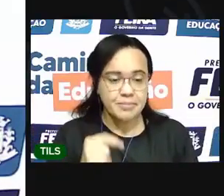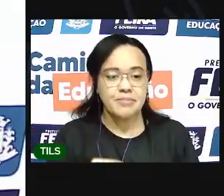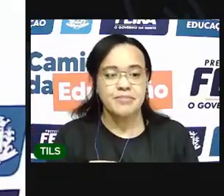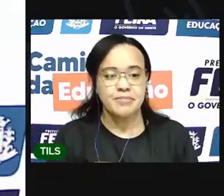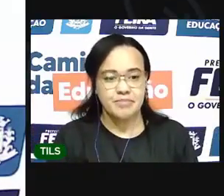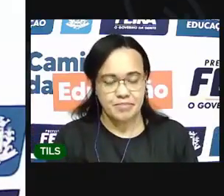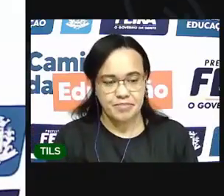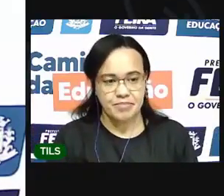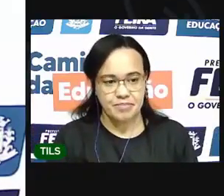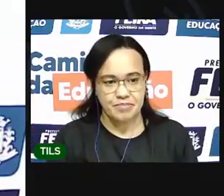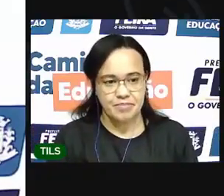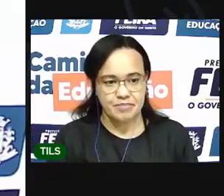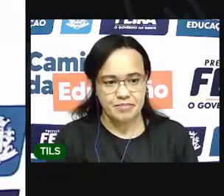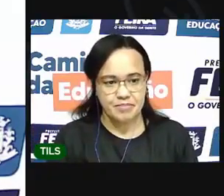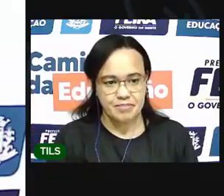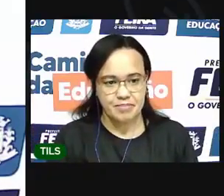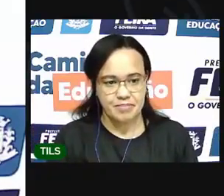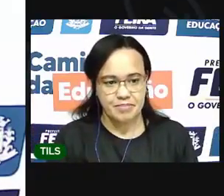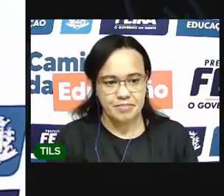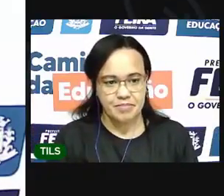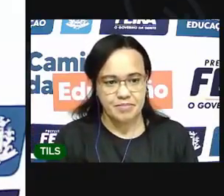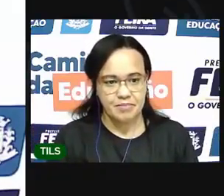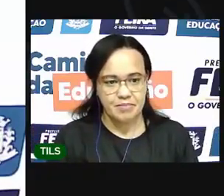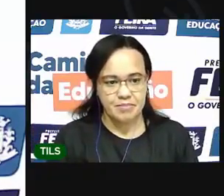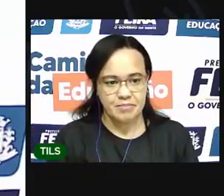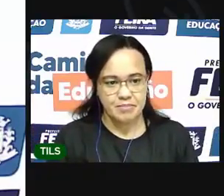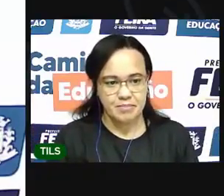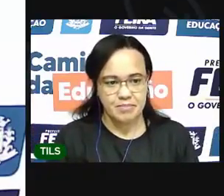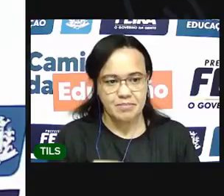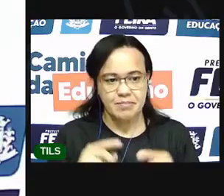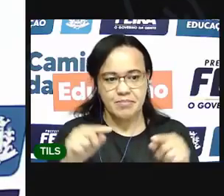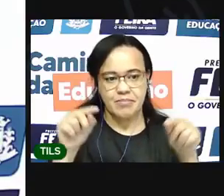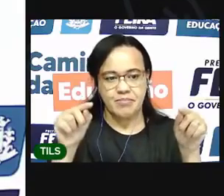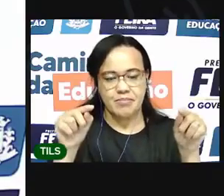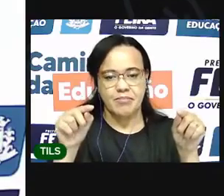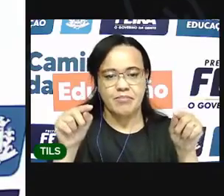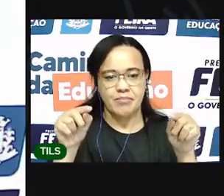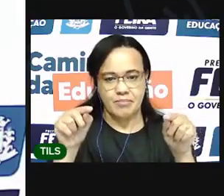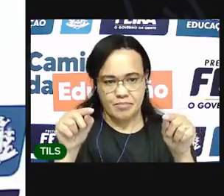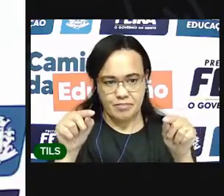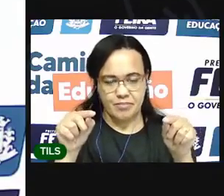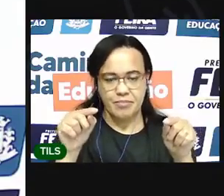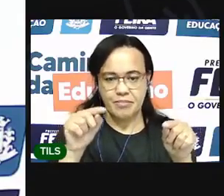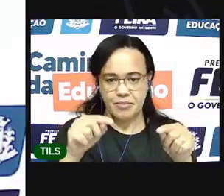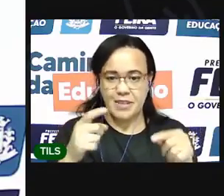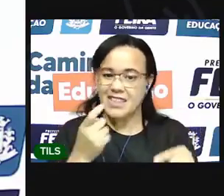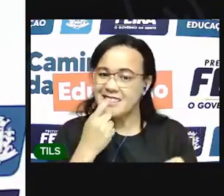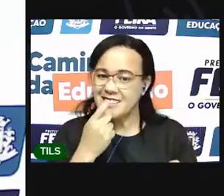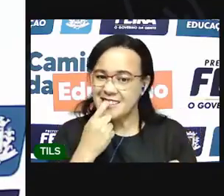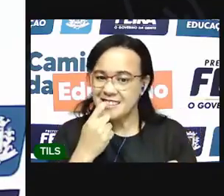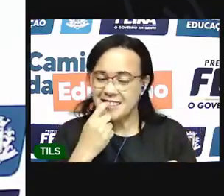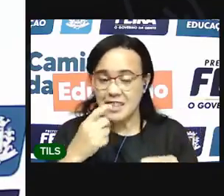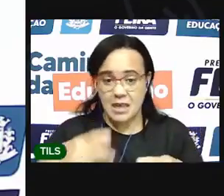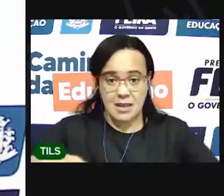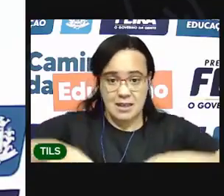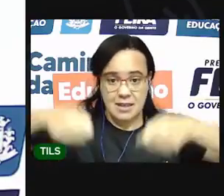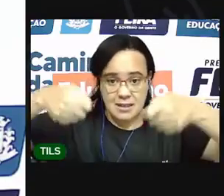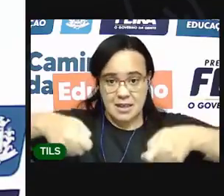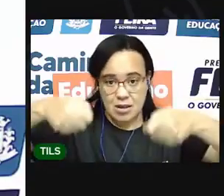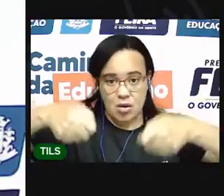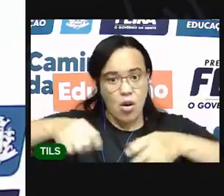E aí, esse pedaço aqui que ficou, a gente vai reservar,